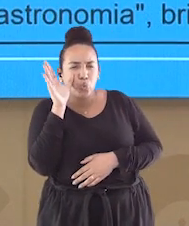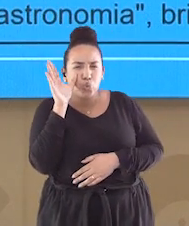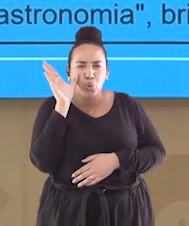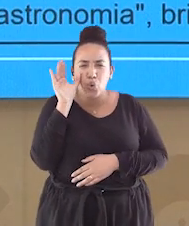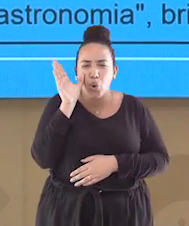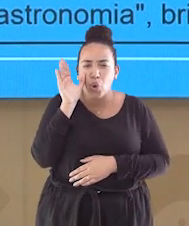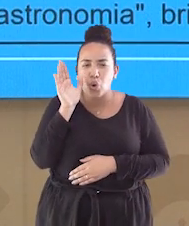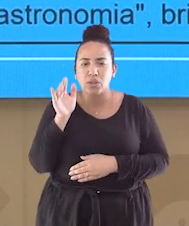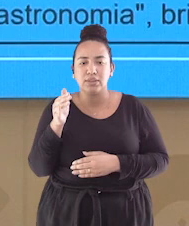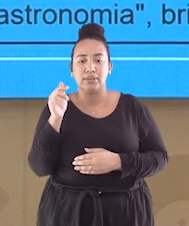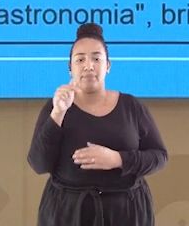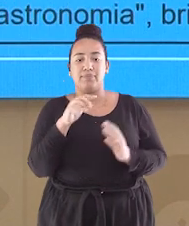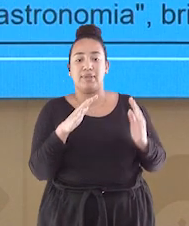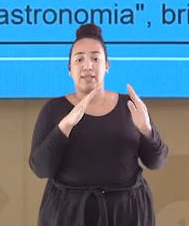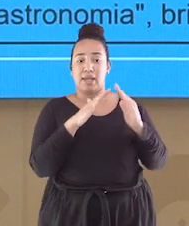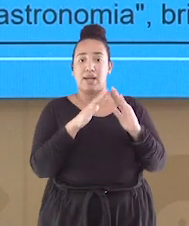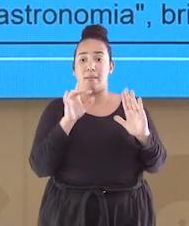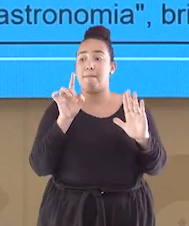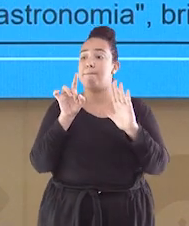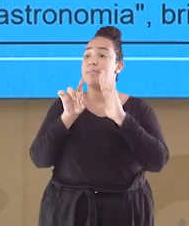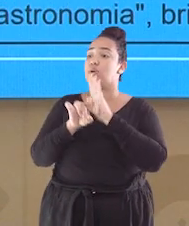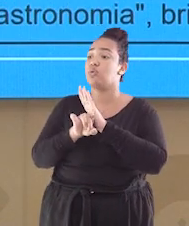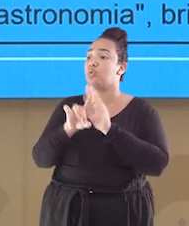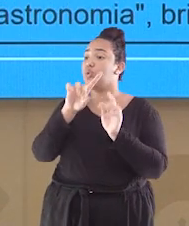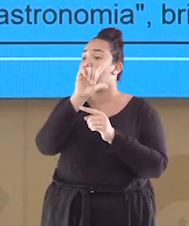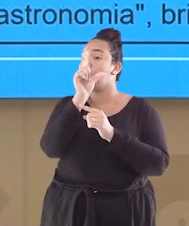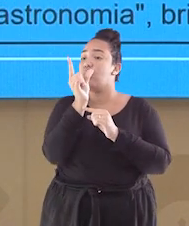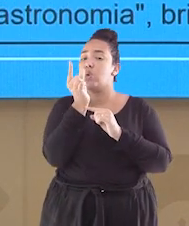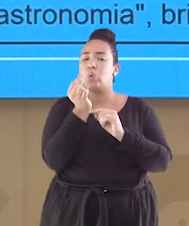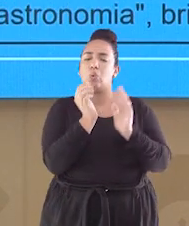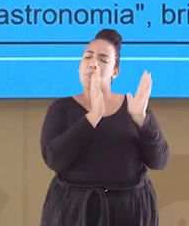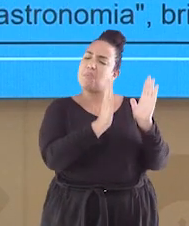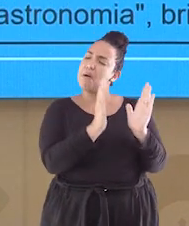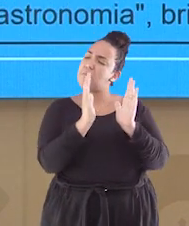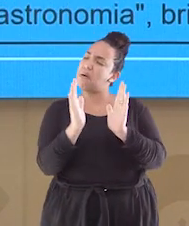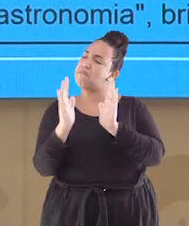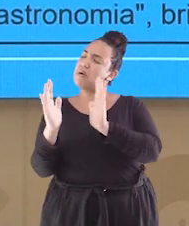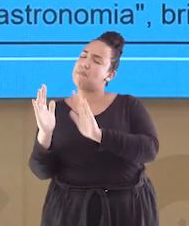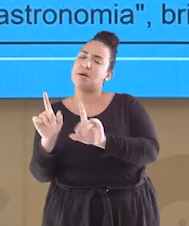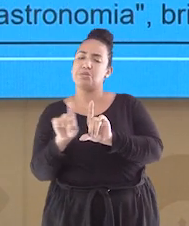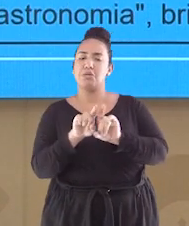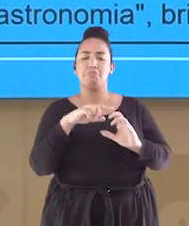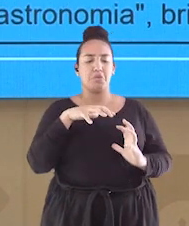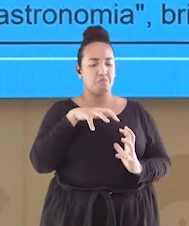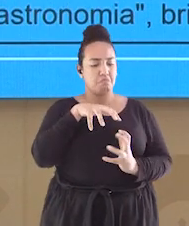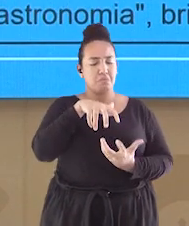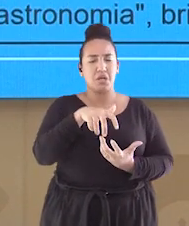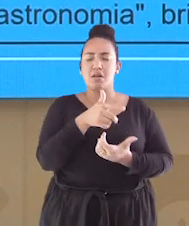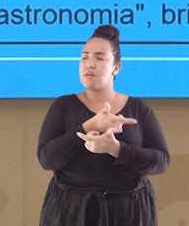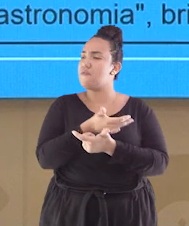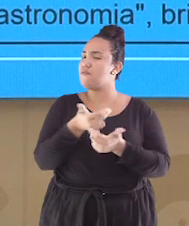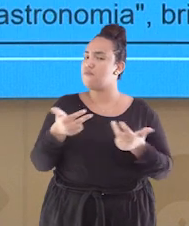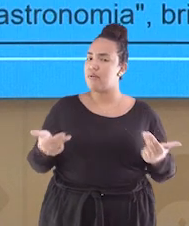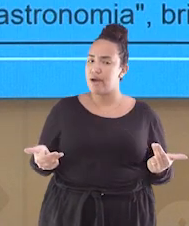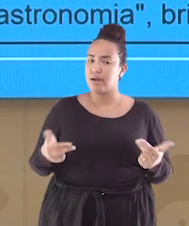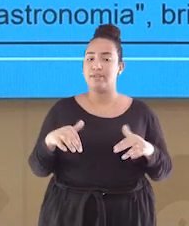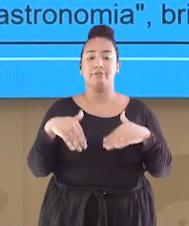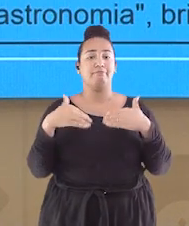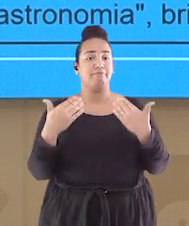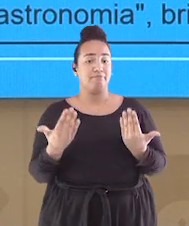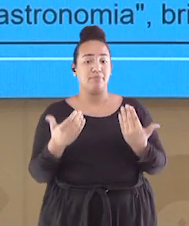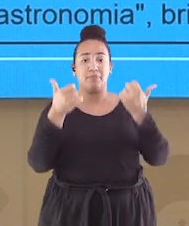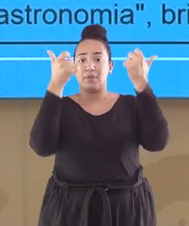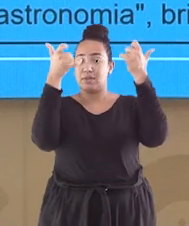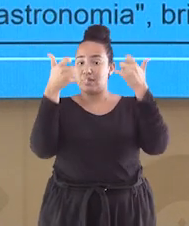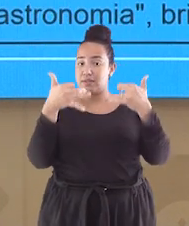Em casa, perguntaram muito sobre as fases da Lua e os outros planetas. Pude explicar melhor tudo